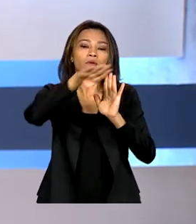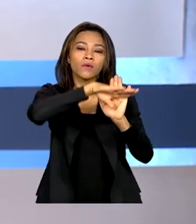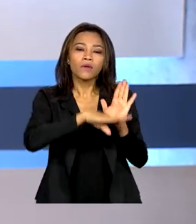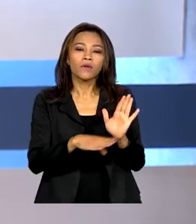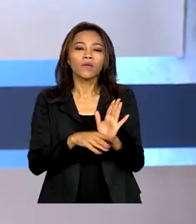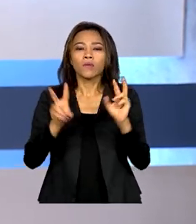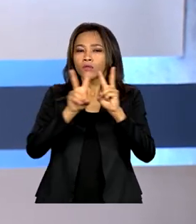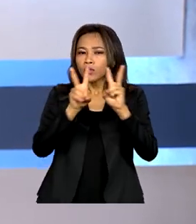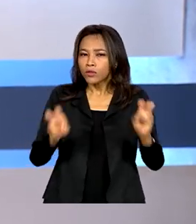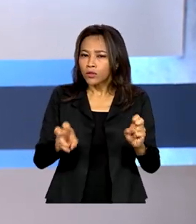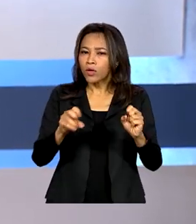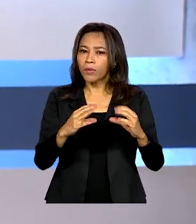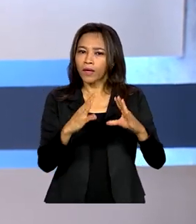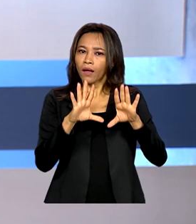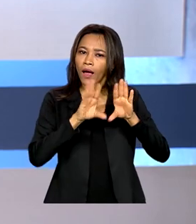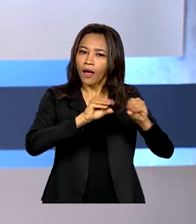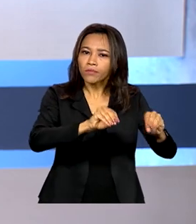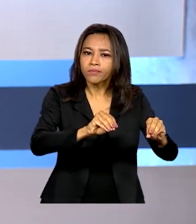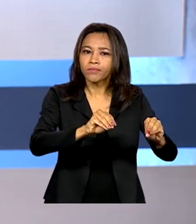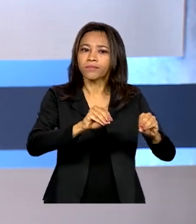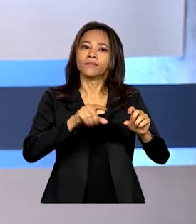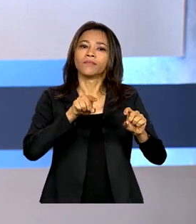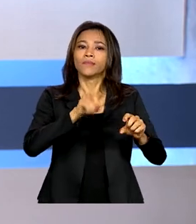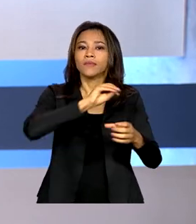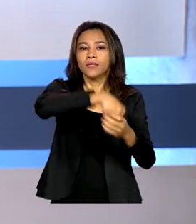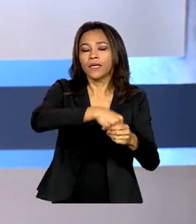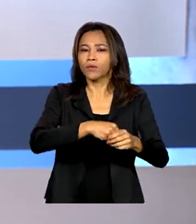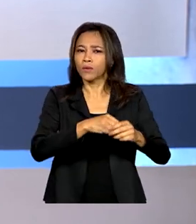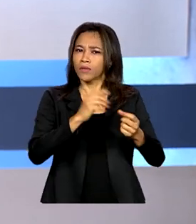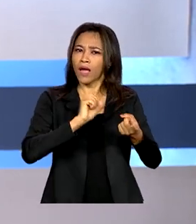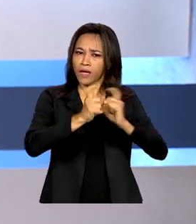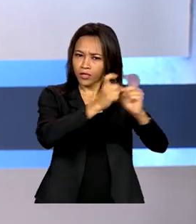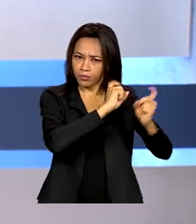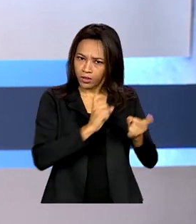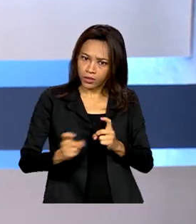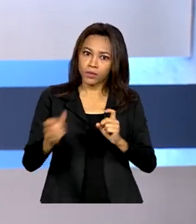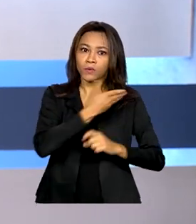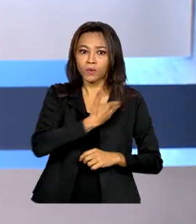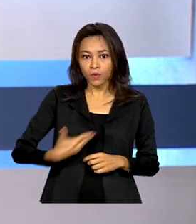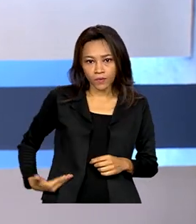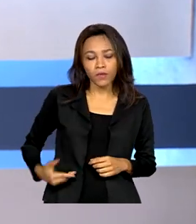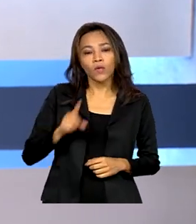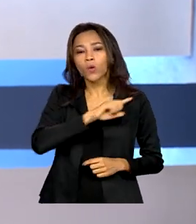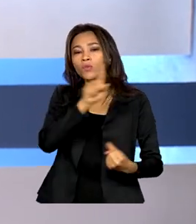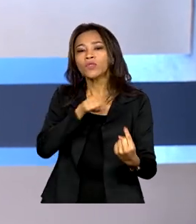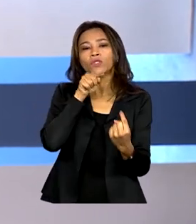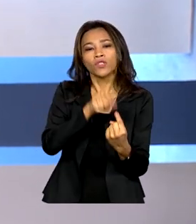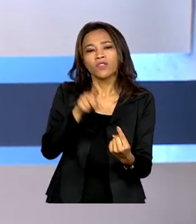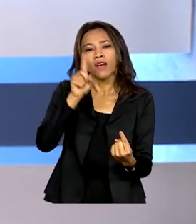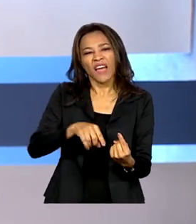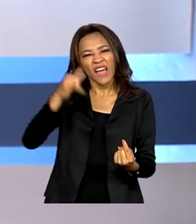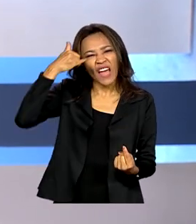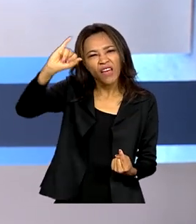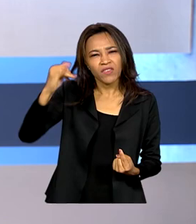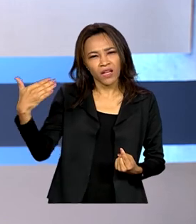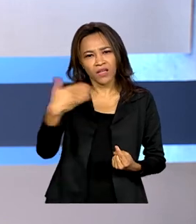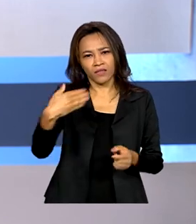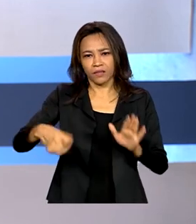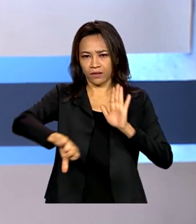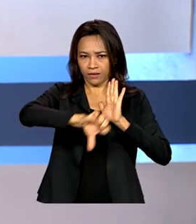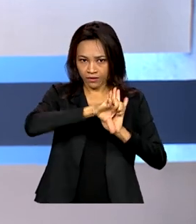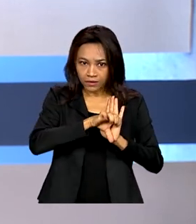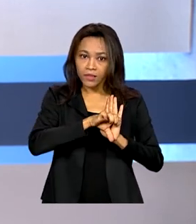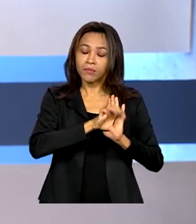assédio sexual na administração pública federal. O objetivo é evitar e combater a prática de crimes desse tipo